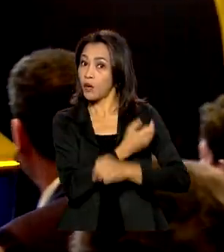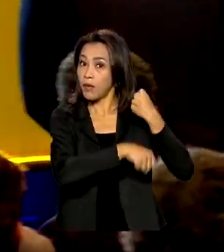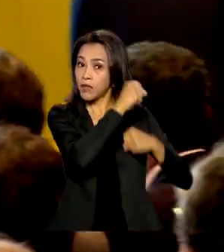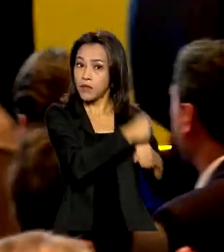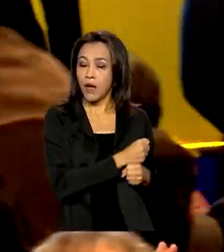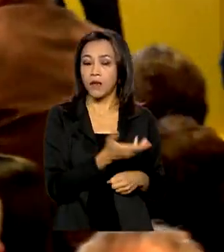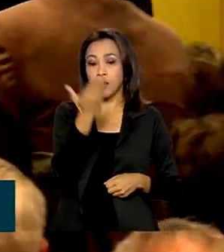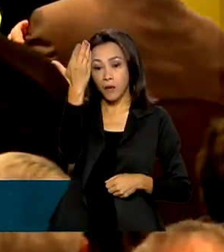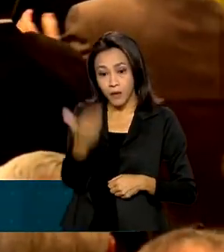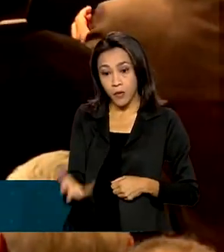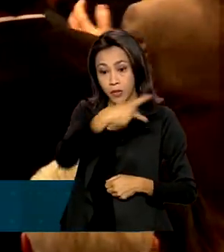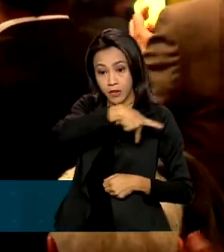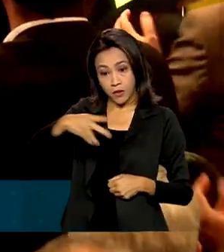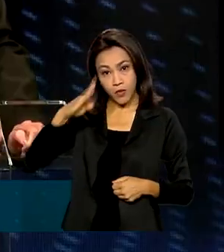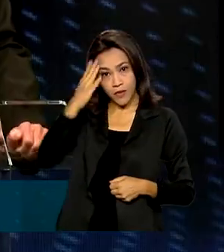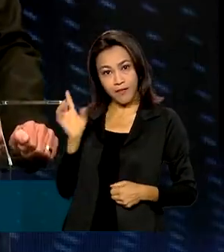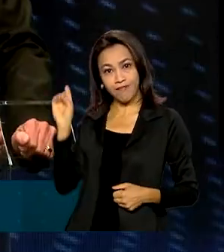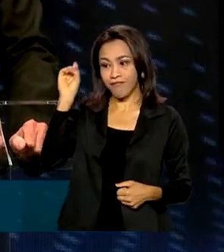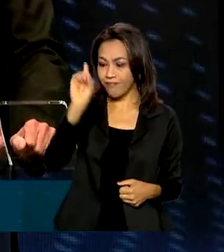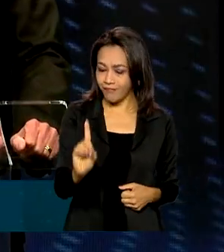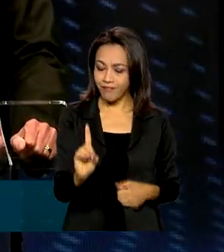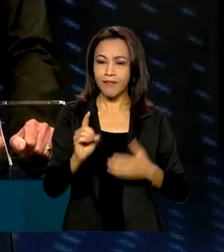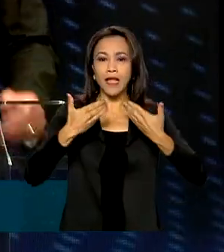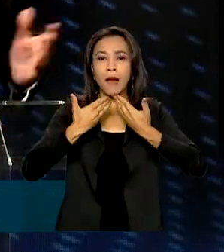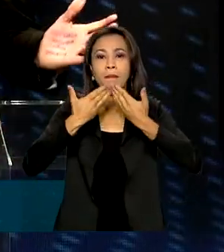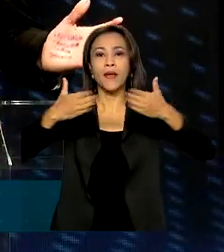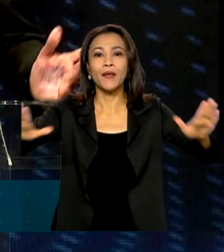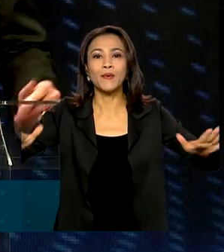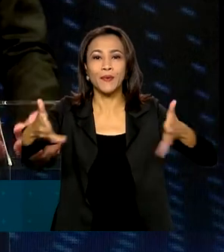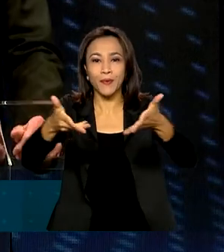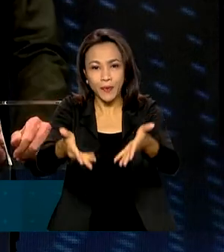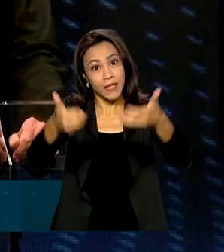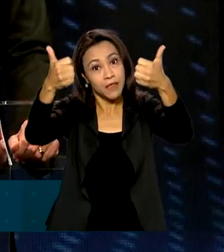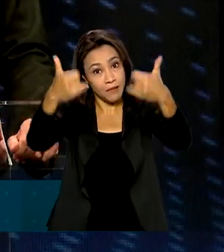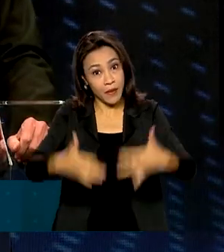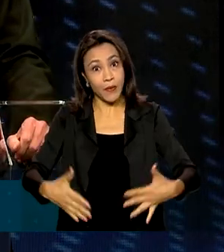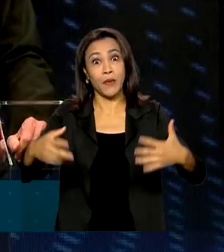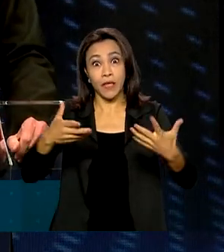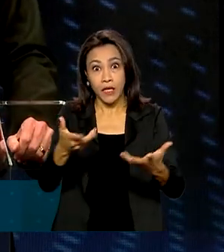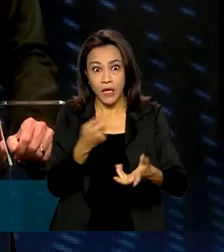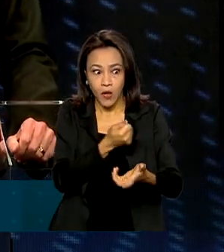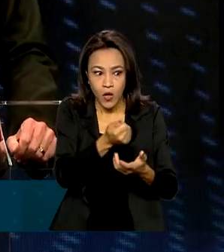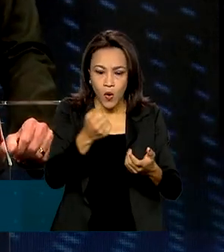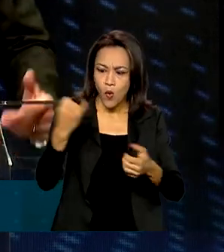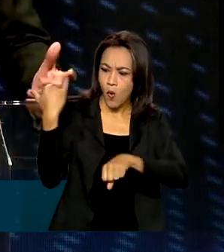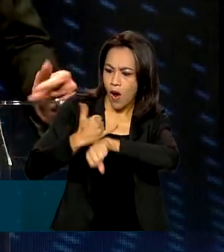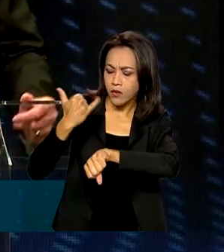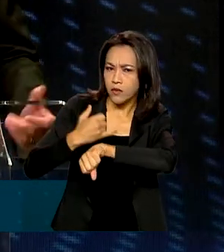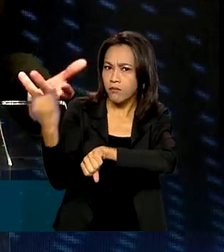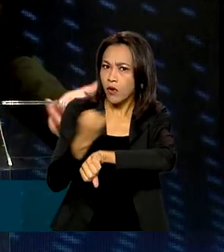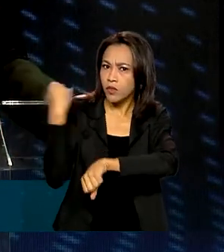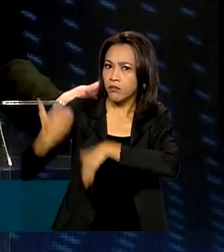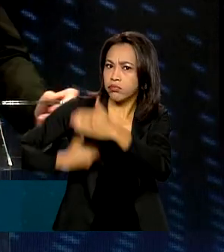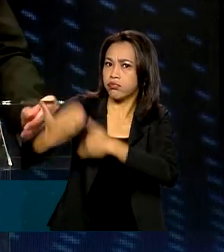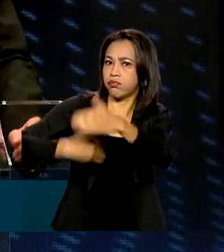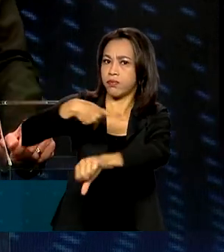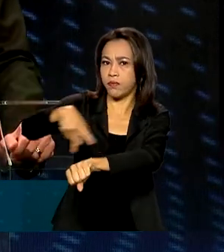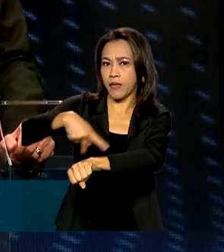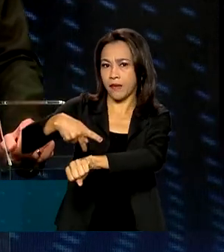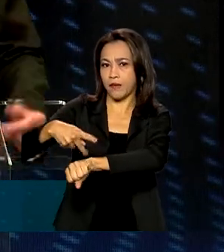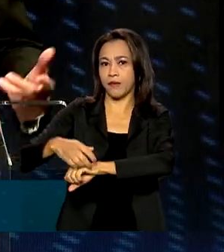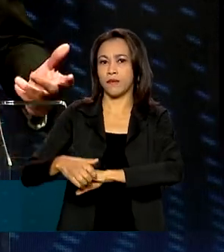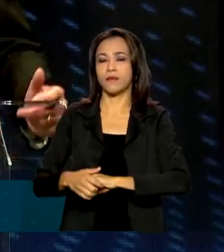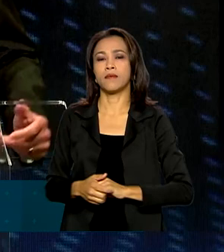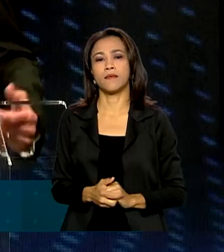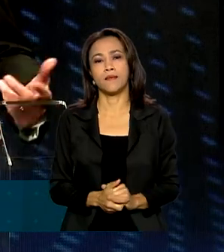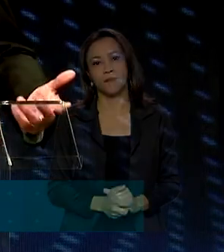participou da abertura do Congresso e lembrou que o consumo do aço é um indicativo do desenvolvimento de um país. Hoje, nós vemos